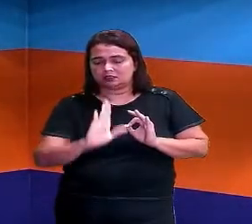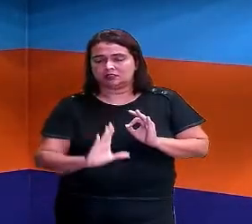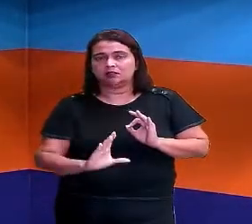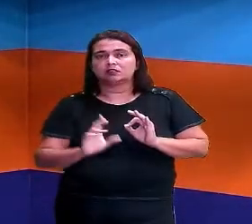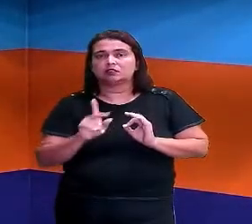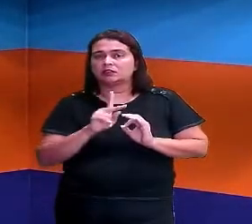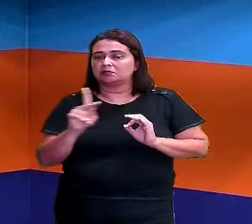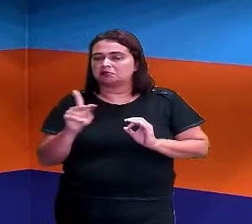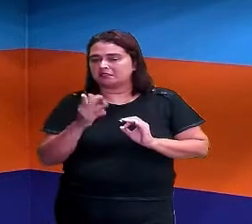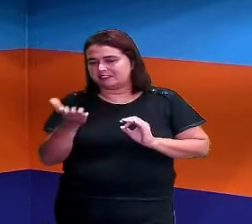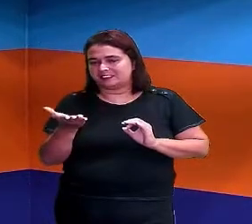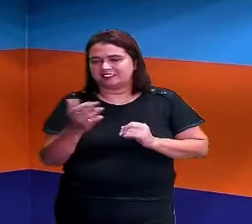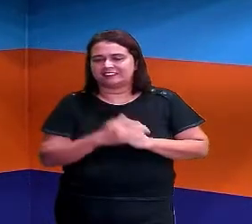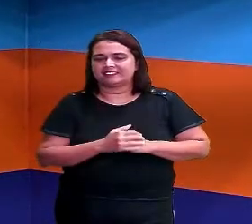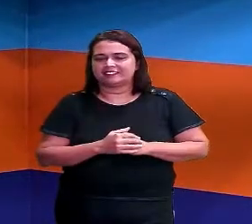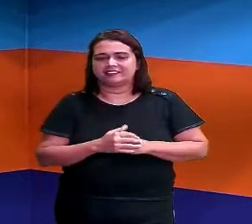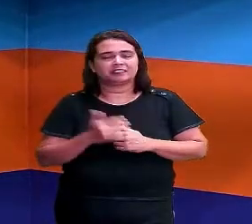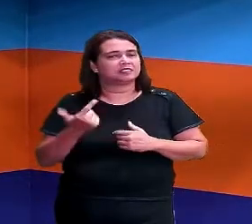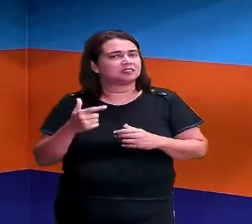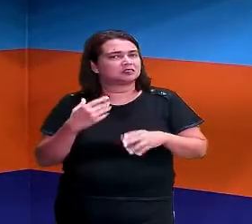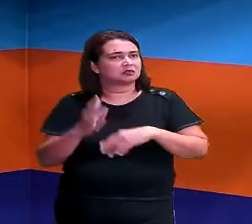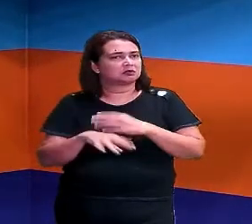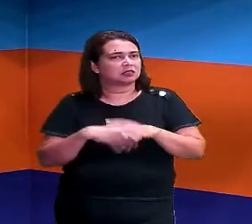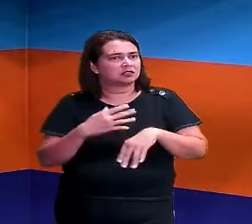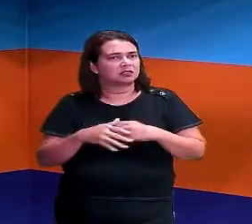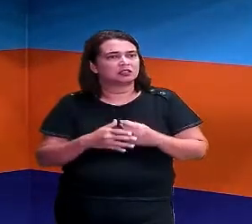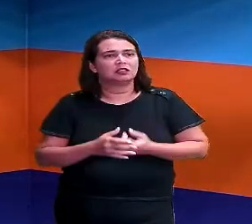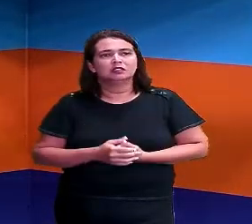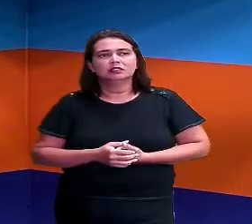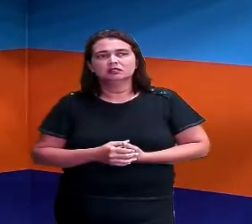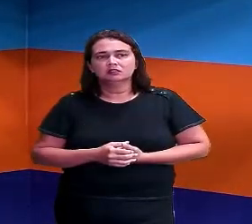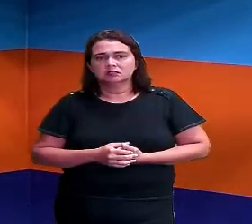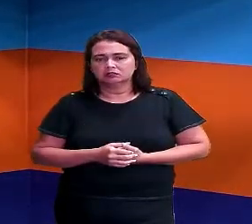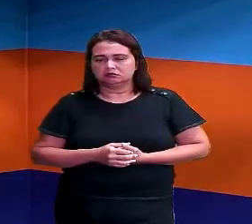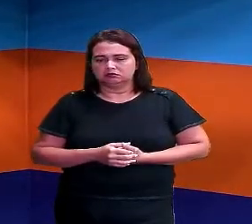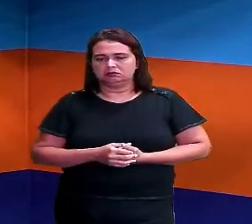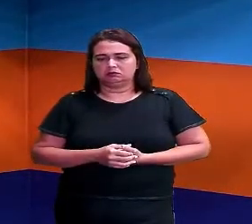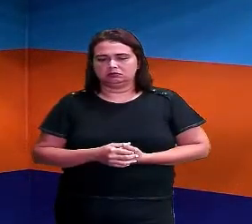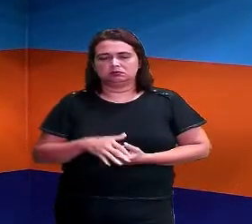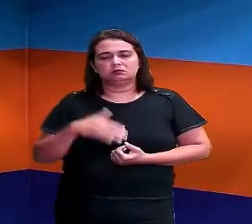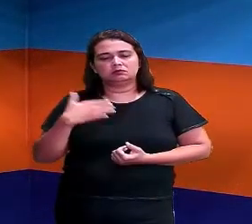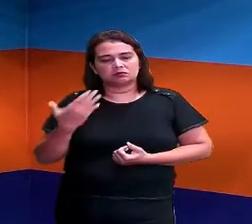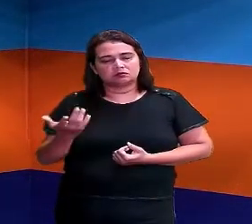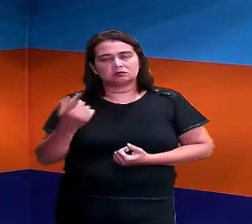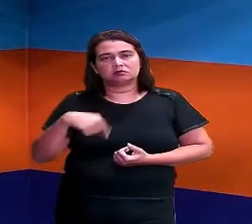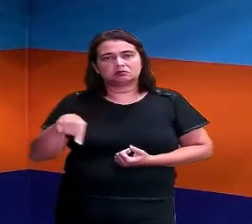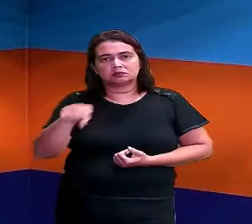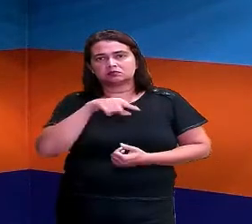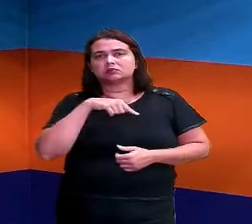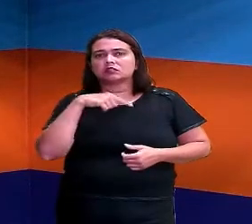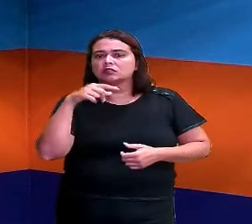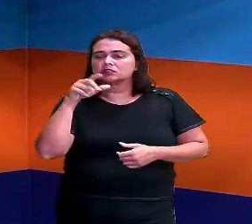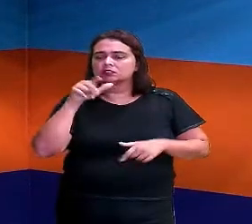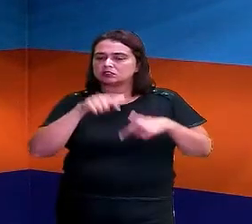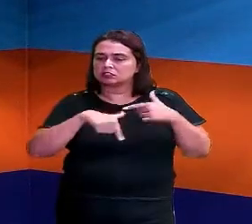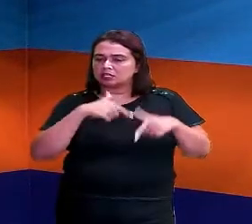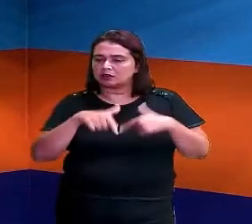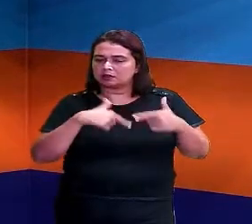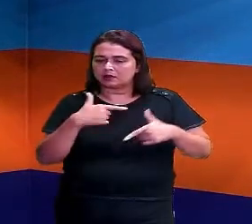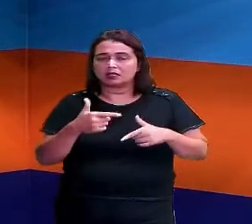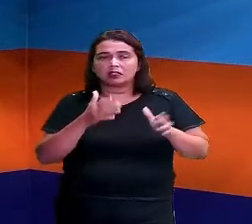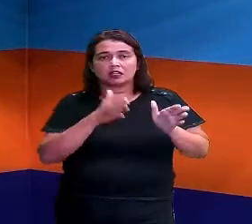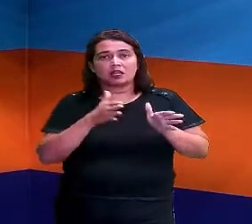professora, que não tinha ainda organizado. Tá certo? Então, é assim, gente, que a gente trabalha a ordem